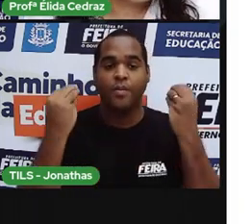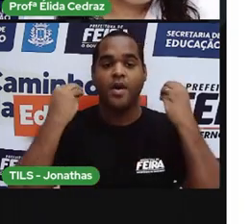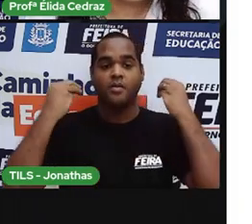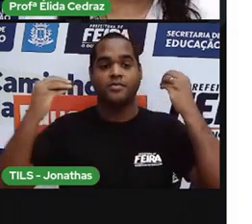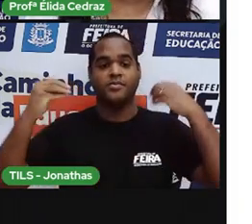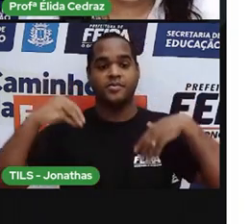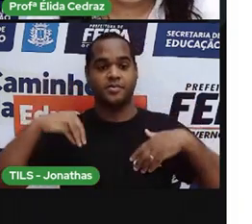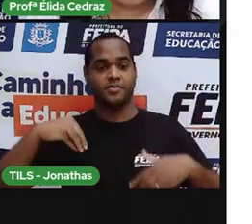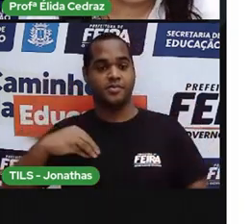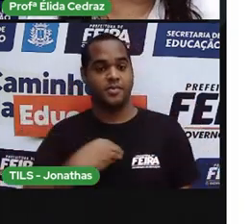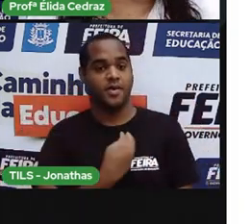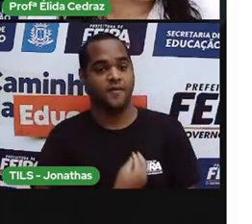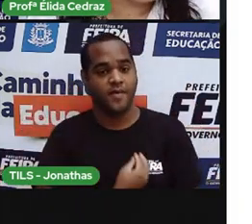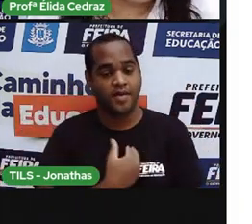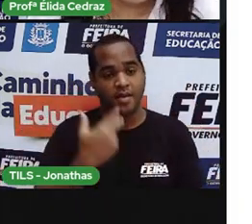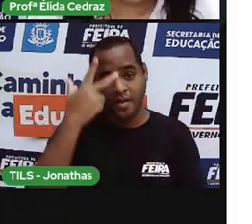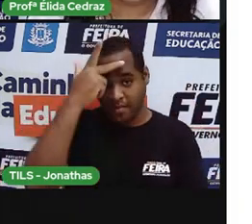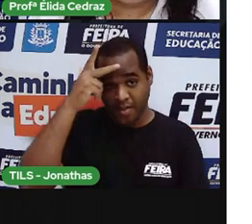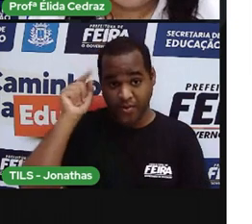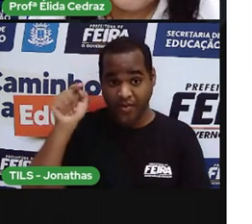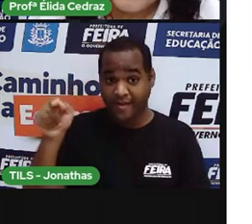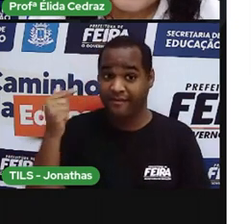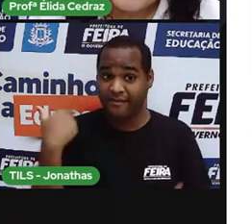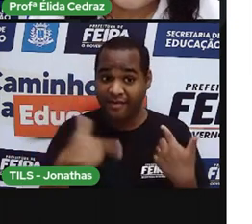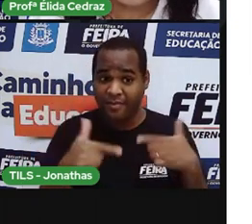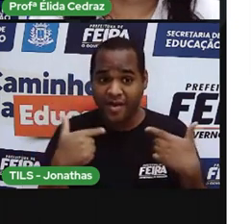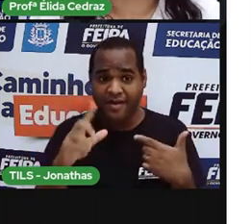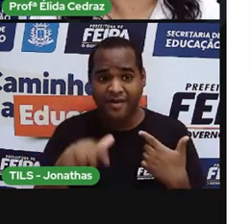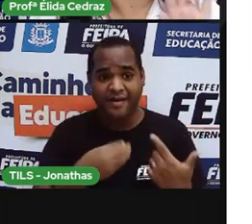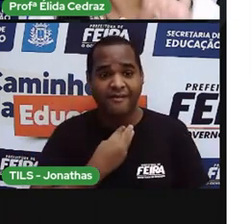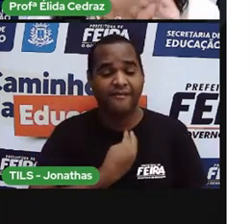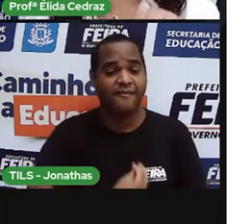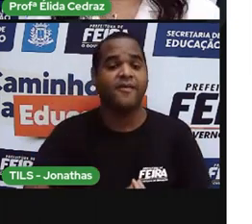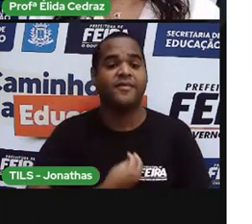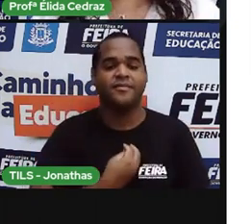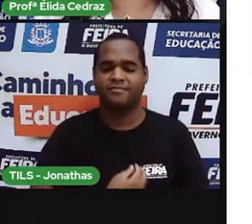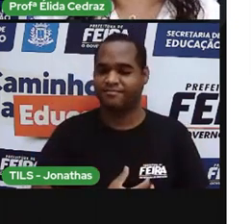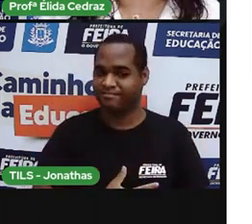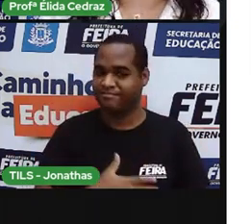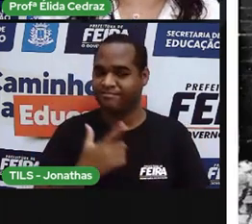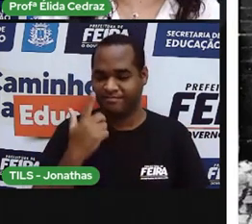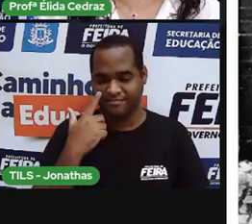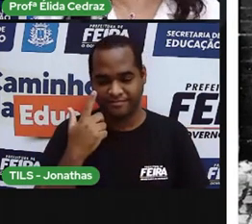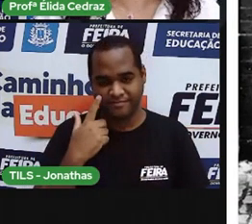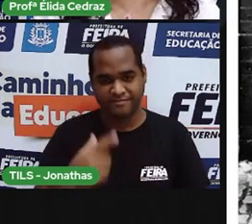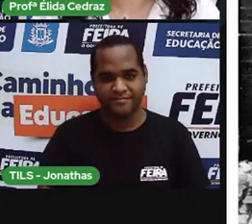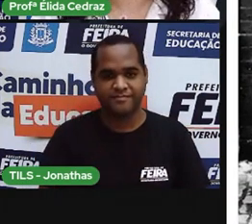que existia gente para trabalhar fazendo isso. Olha só.